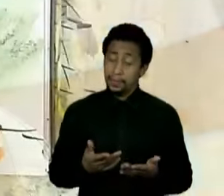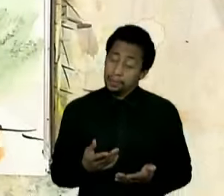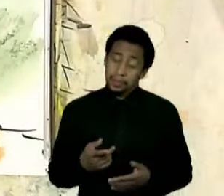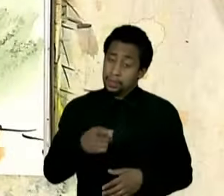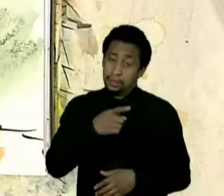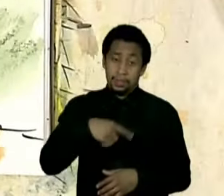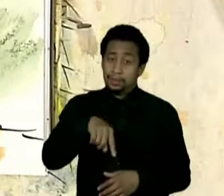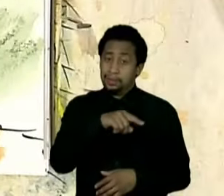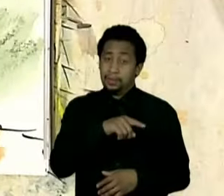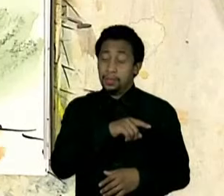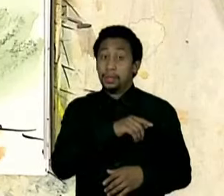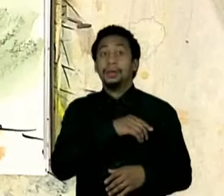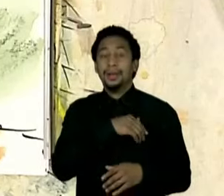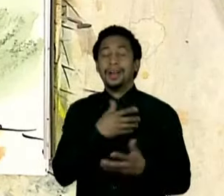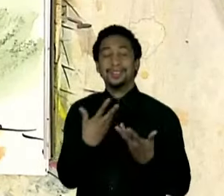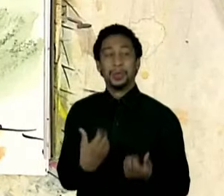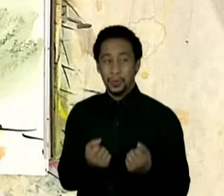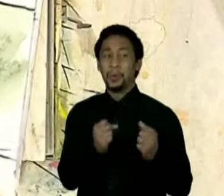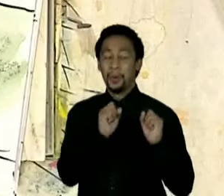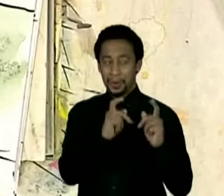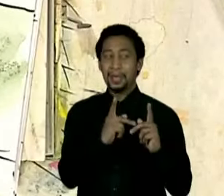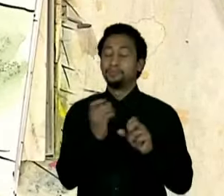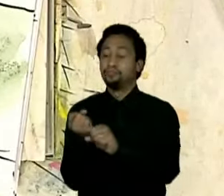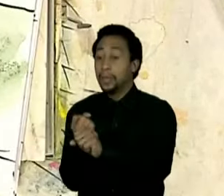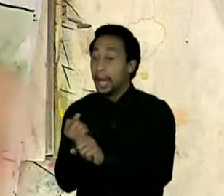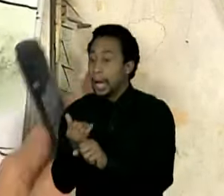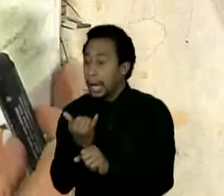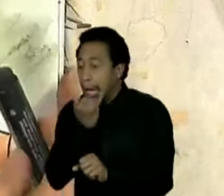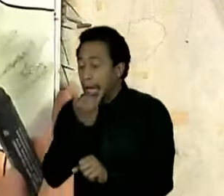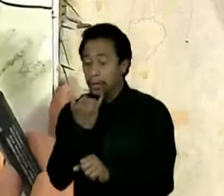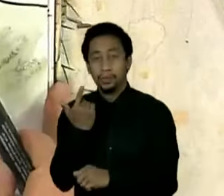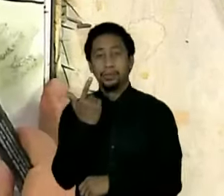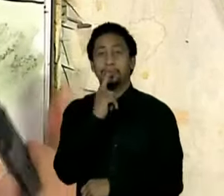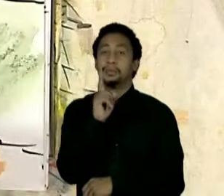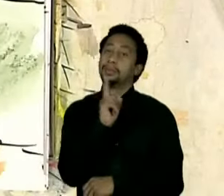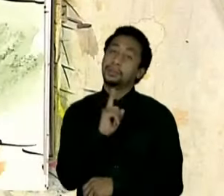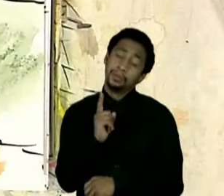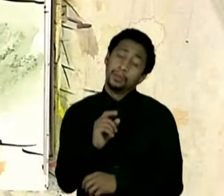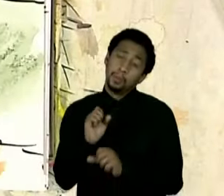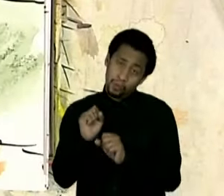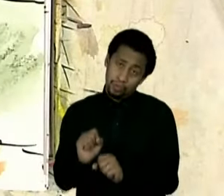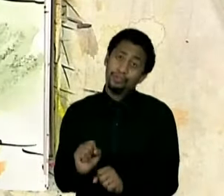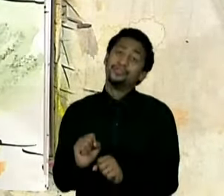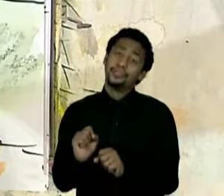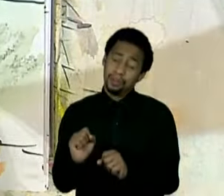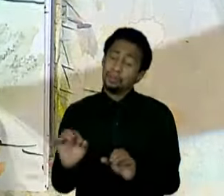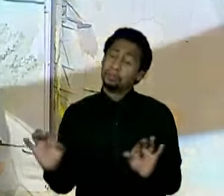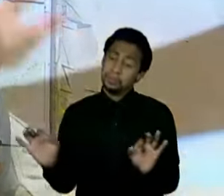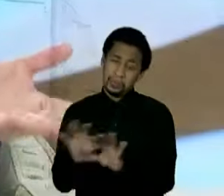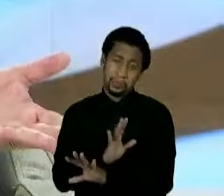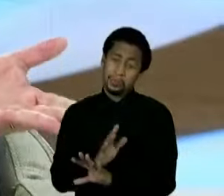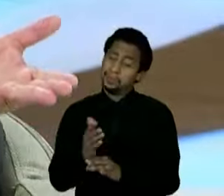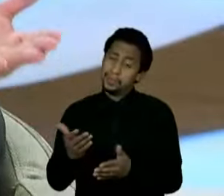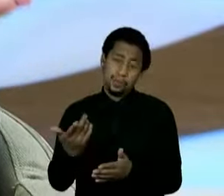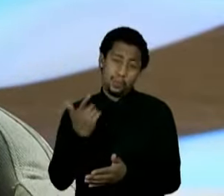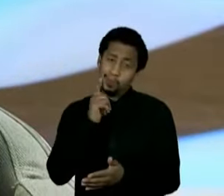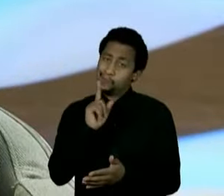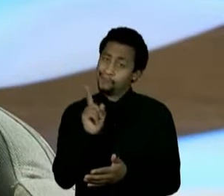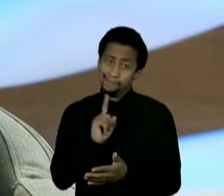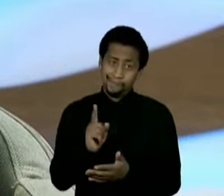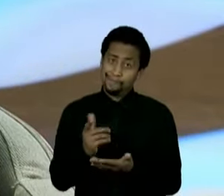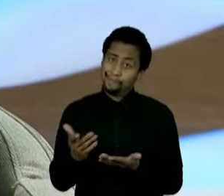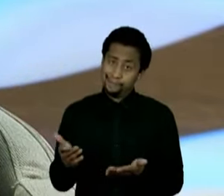conseguiram tocar. Eram obras importantes que podiam estar findas e não tiveram fim. Acho que é uma das marcas